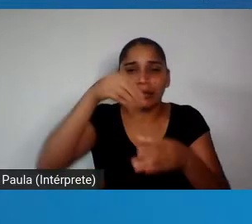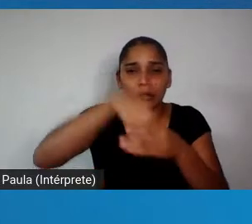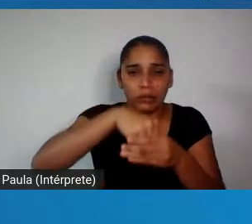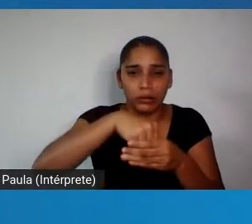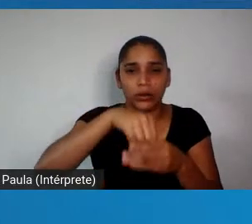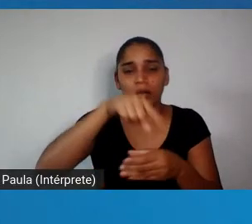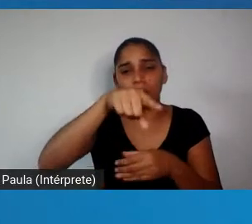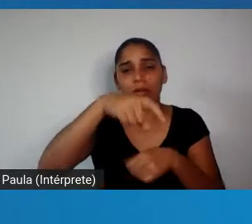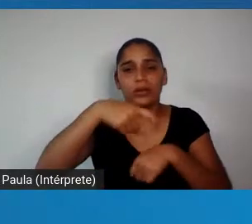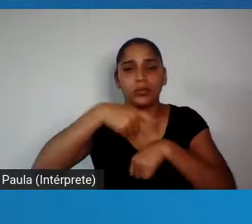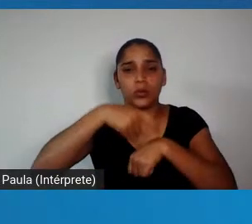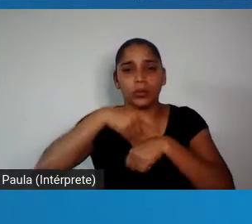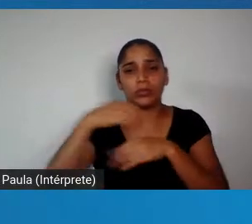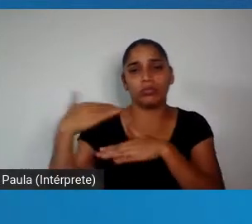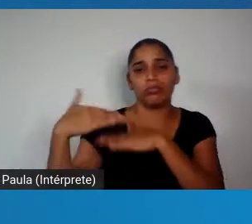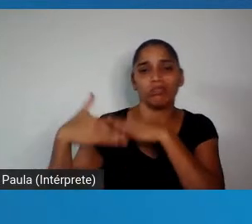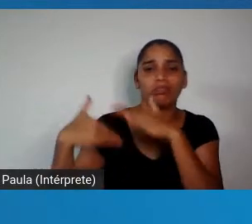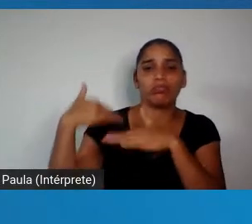processo